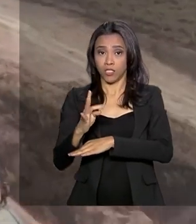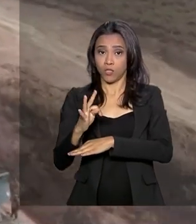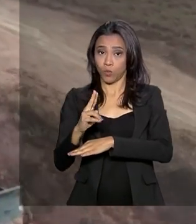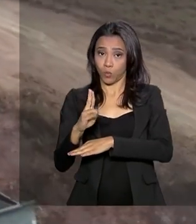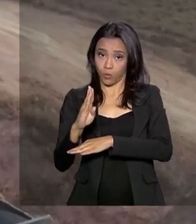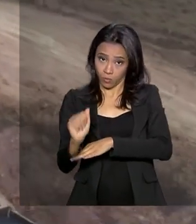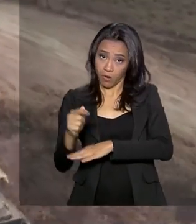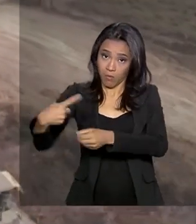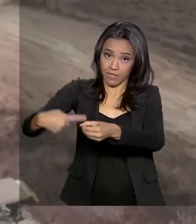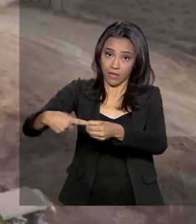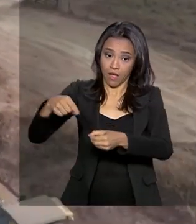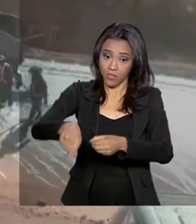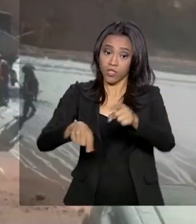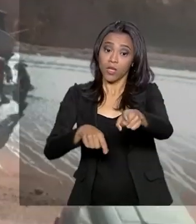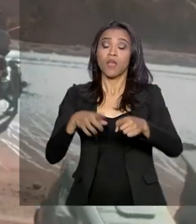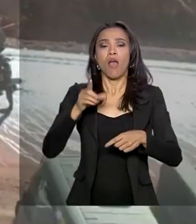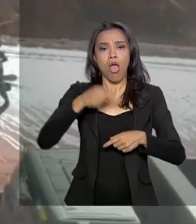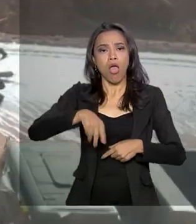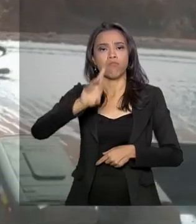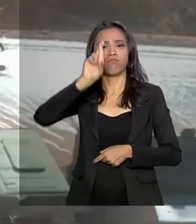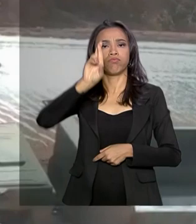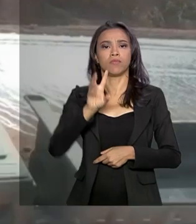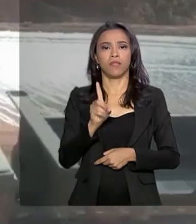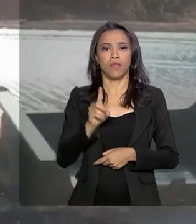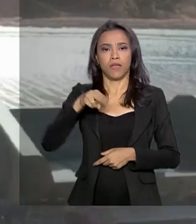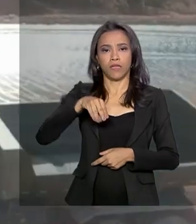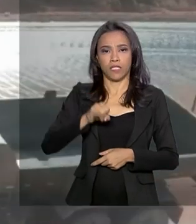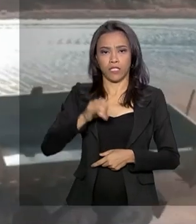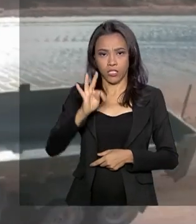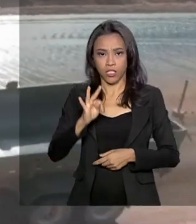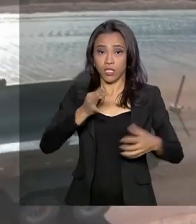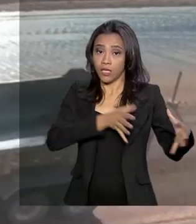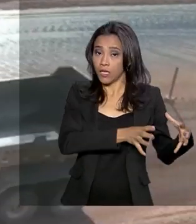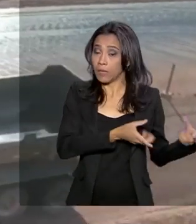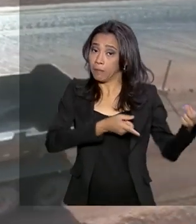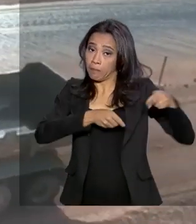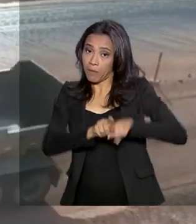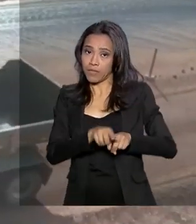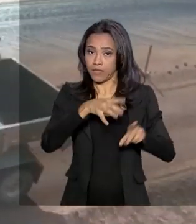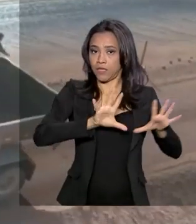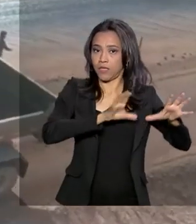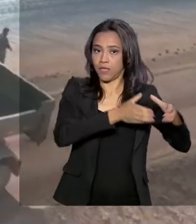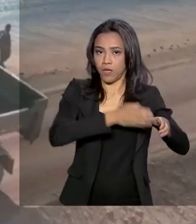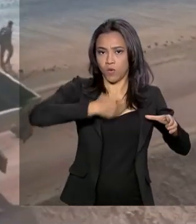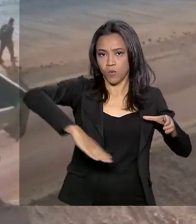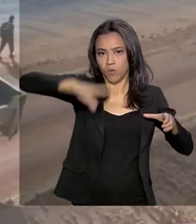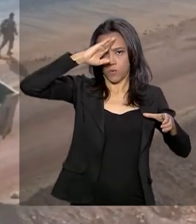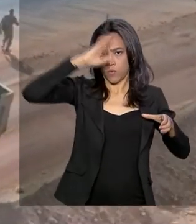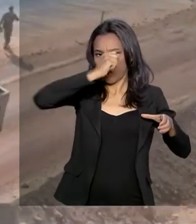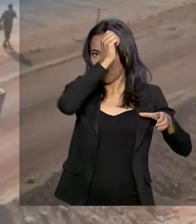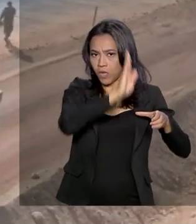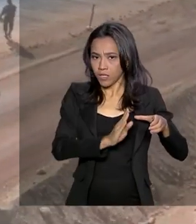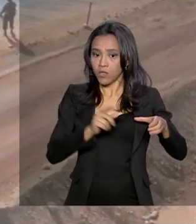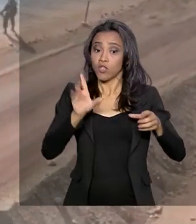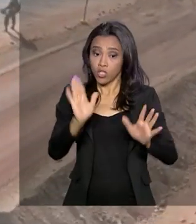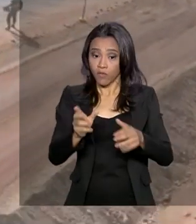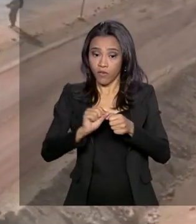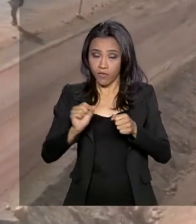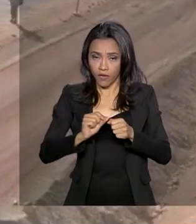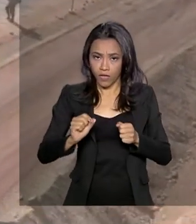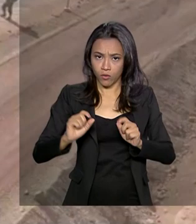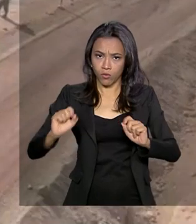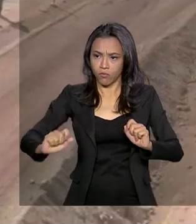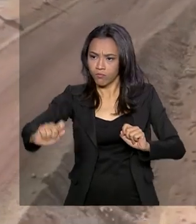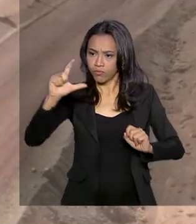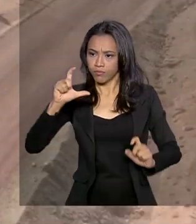de Transportes, o DENIT, em parceria com o Exército Brasileiro. Além do asfaltamento, foi feita a sinalização provisória da